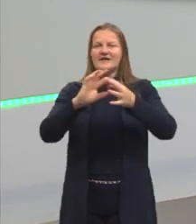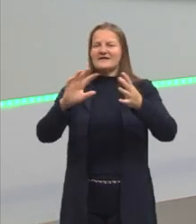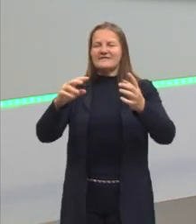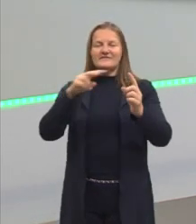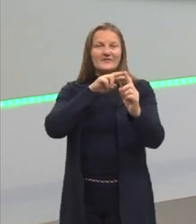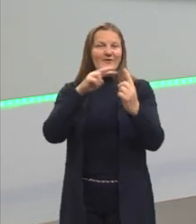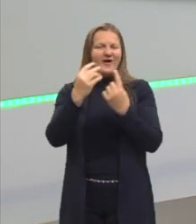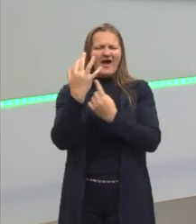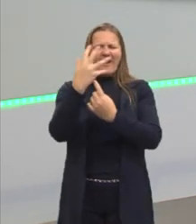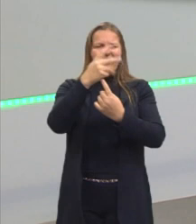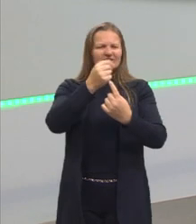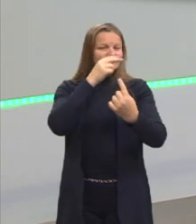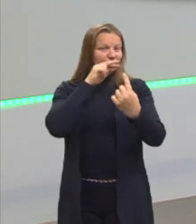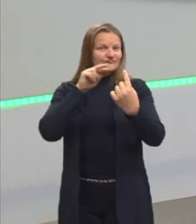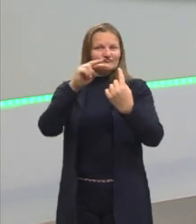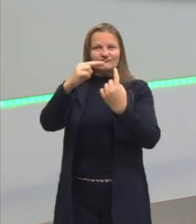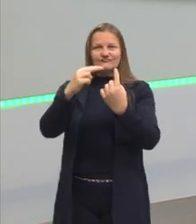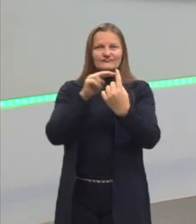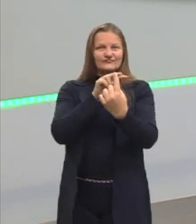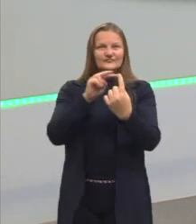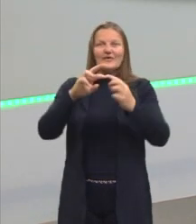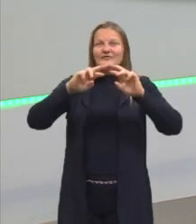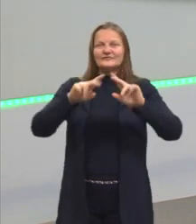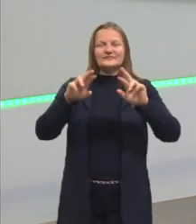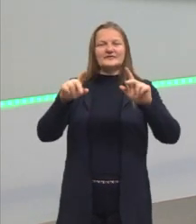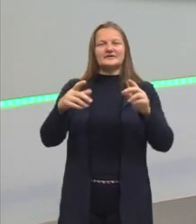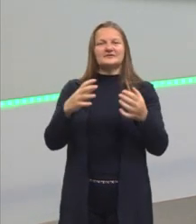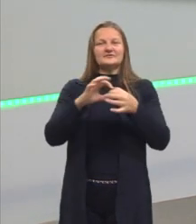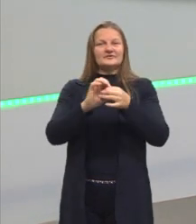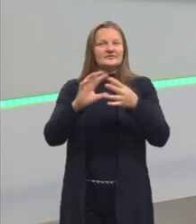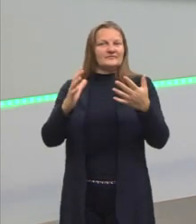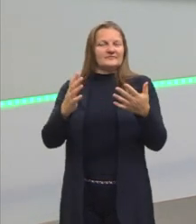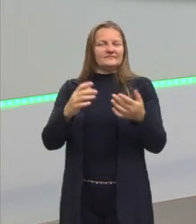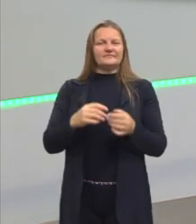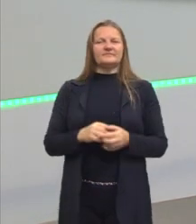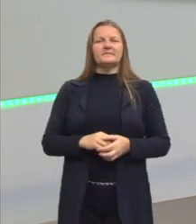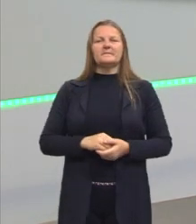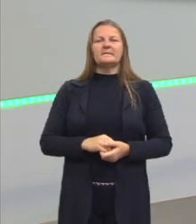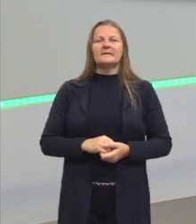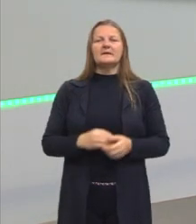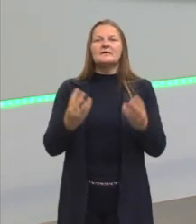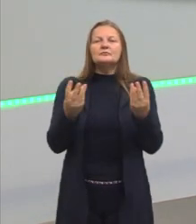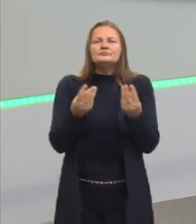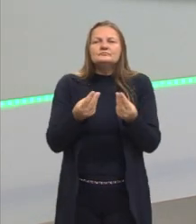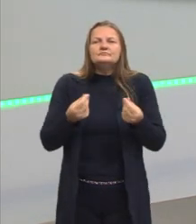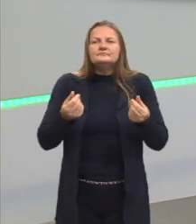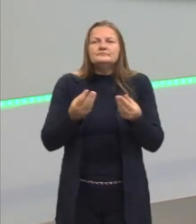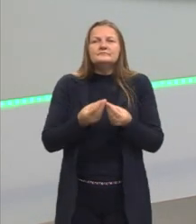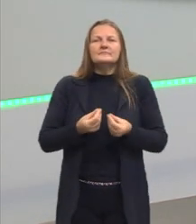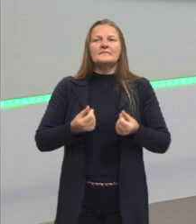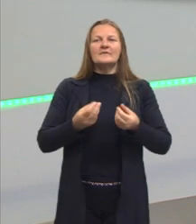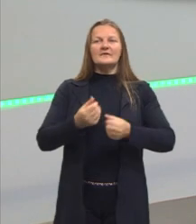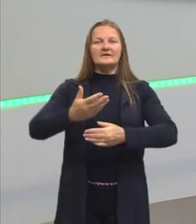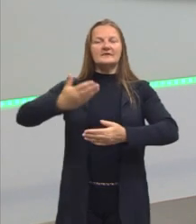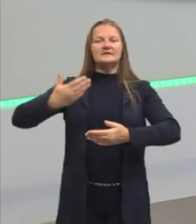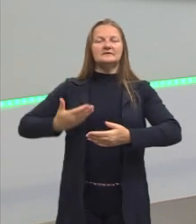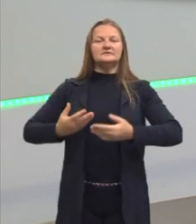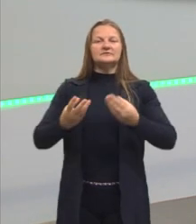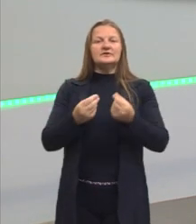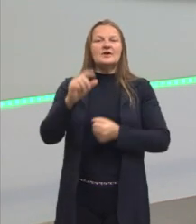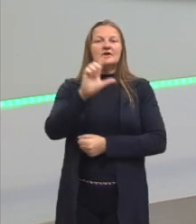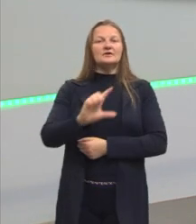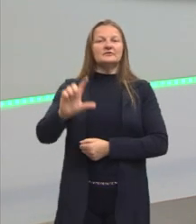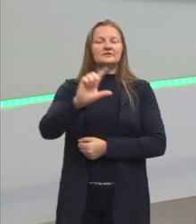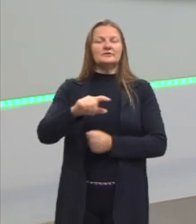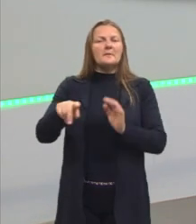jeito mais eficiente, tá? Do que era antes, né? Porque a literatura, ela não